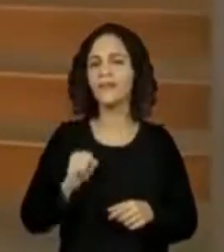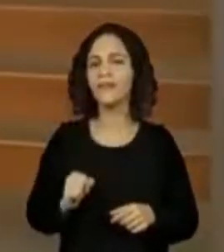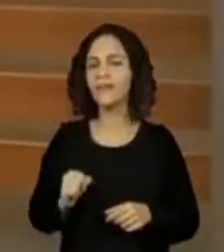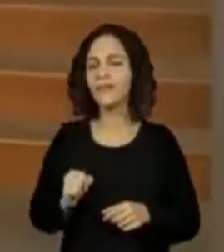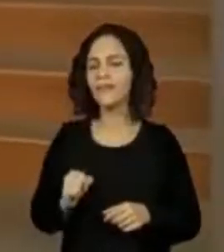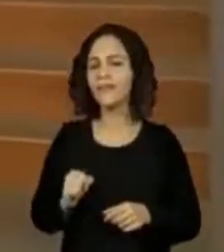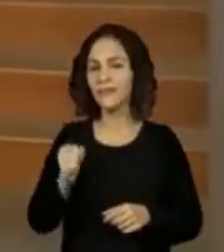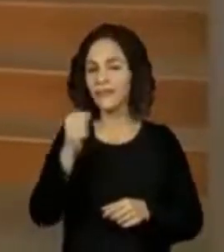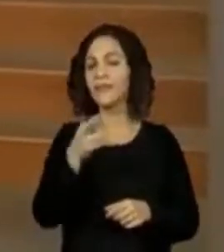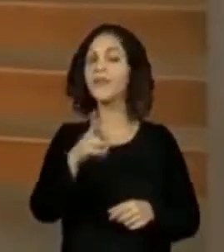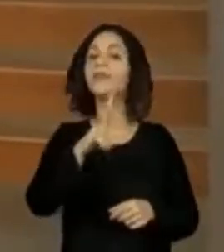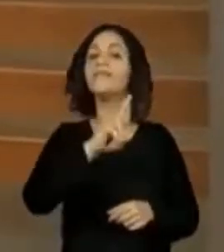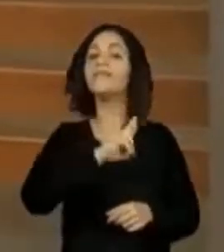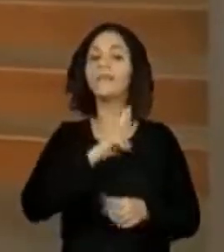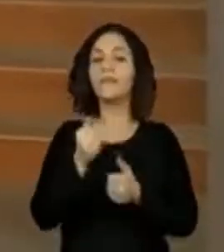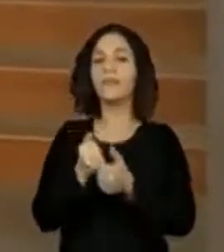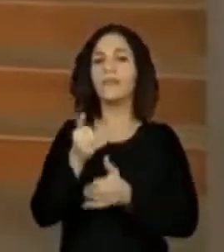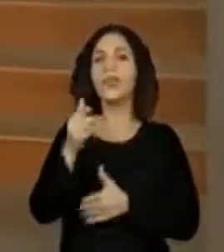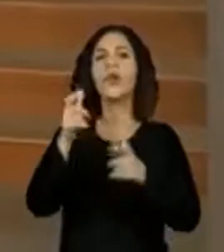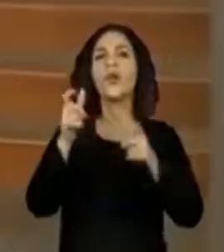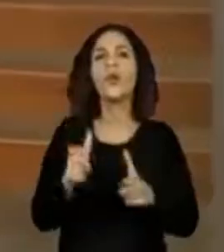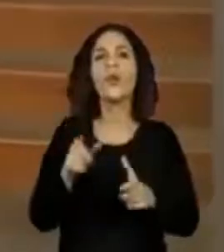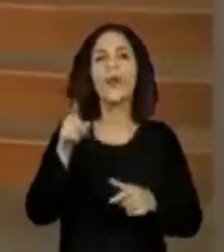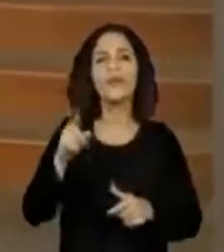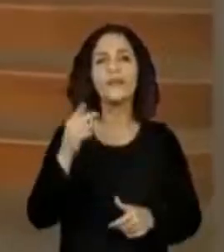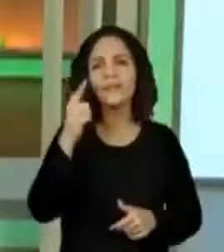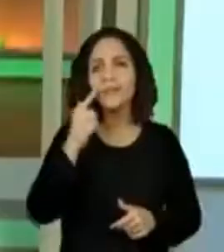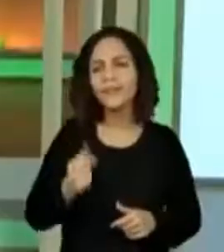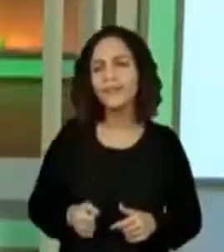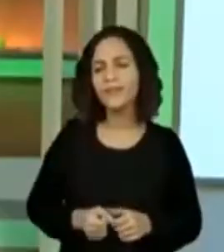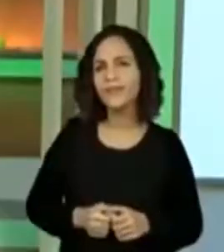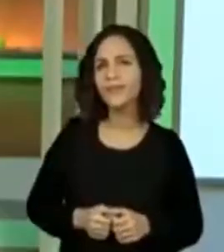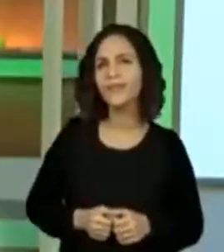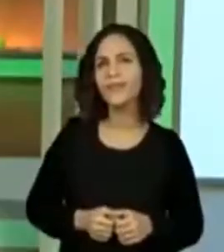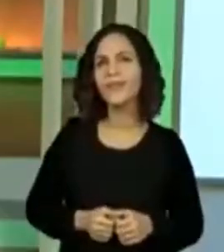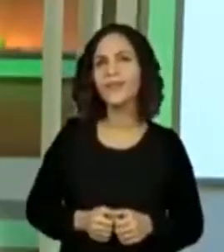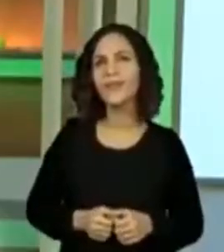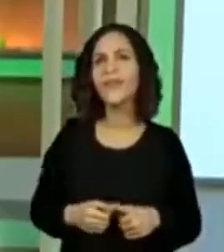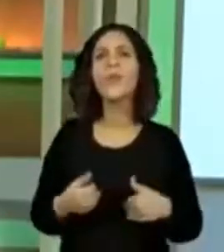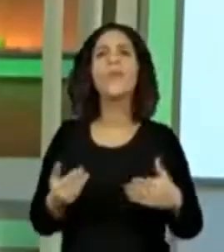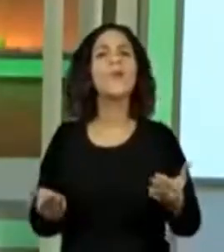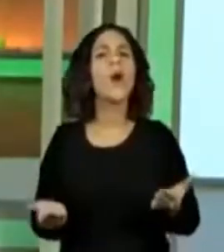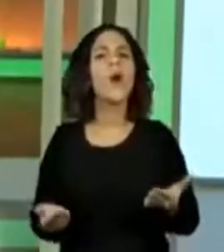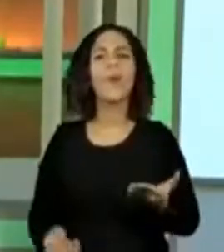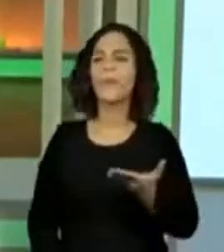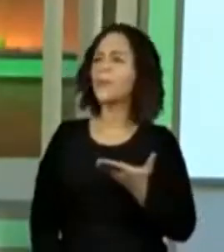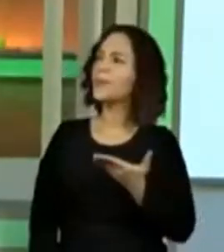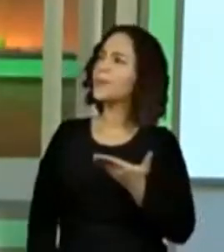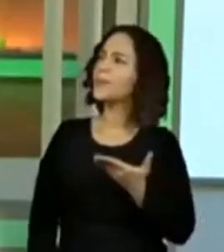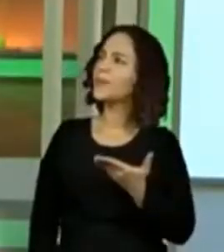Quero respostas no chat do que lugar é este. Vamos ver? Que lugar é este?